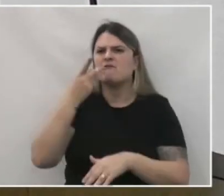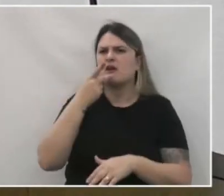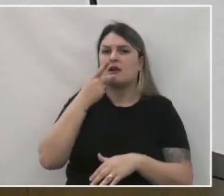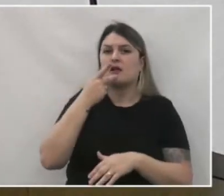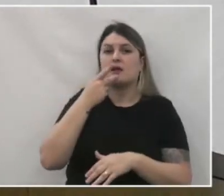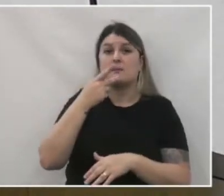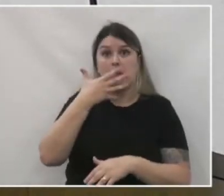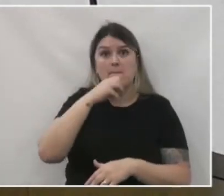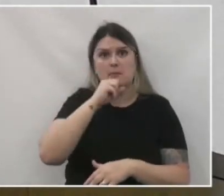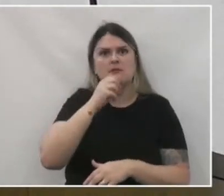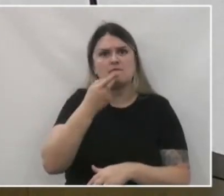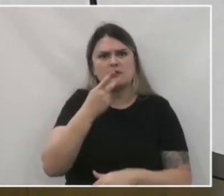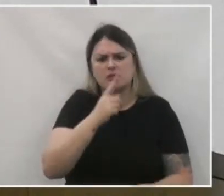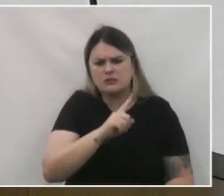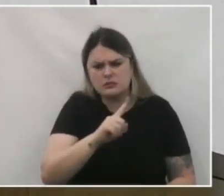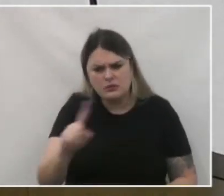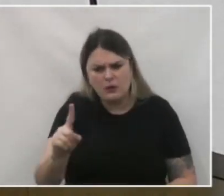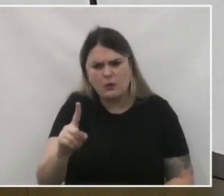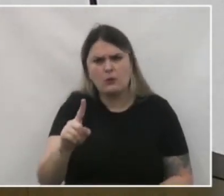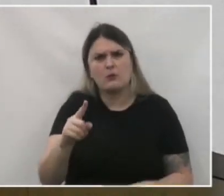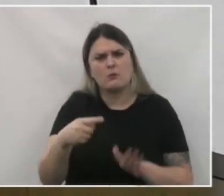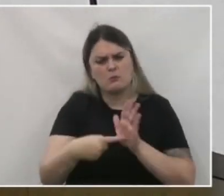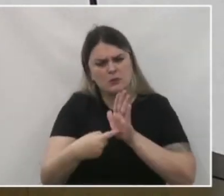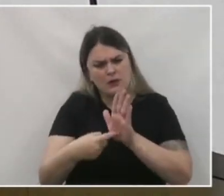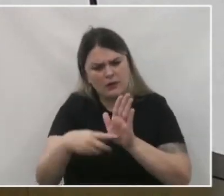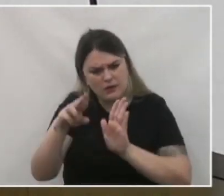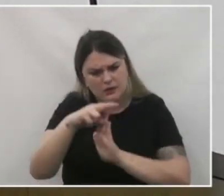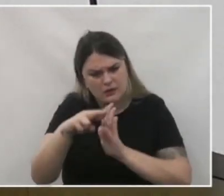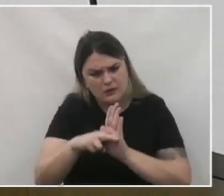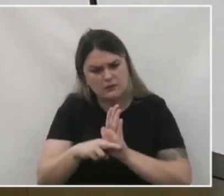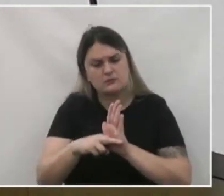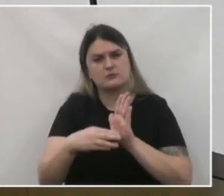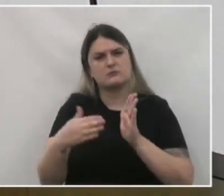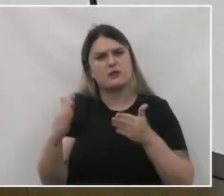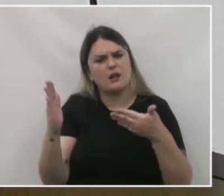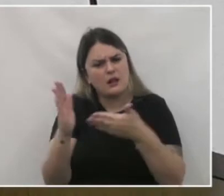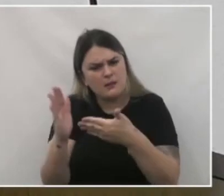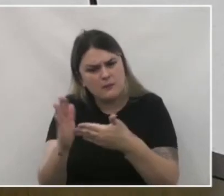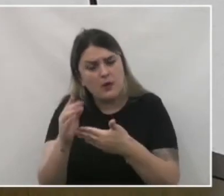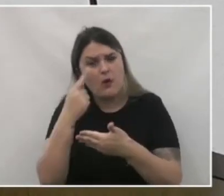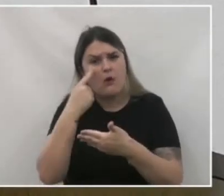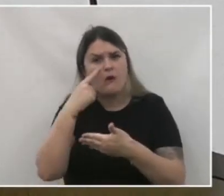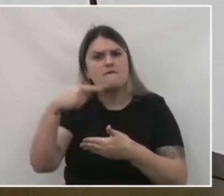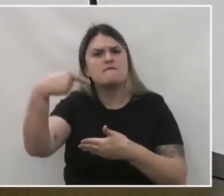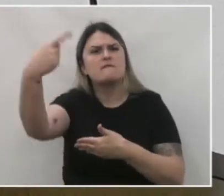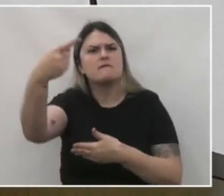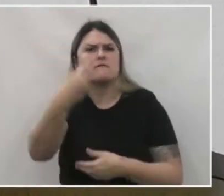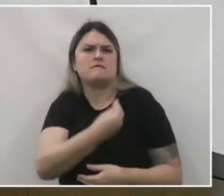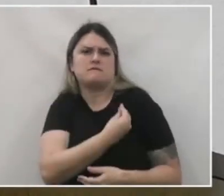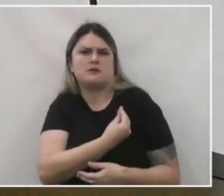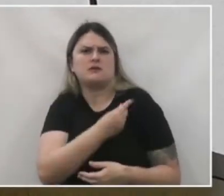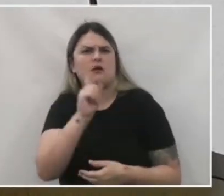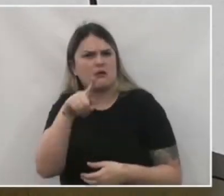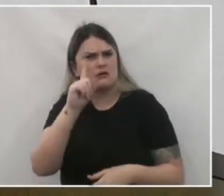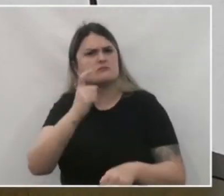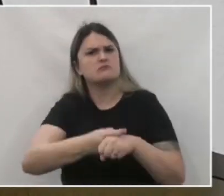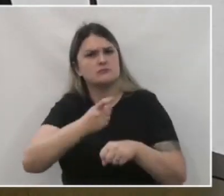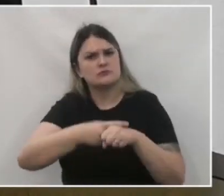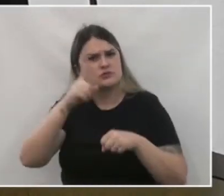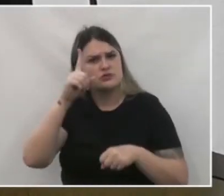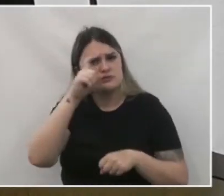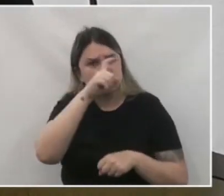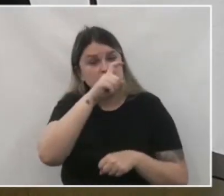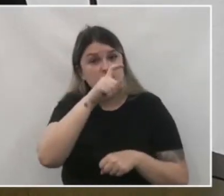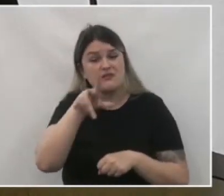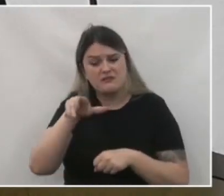um não. Aplicando-se limites. Demonstrando que a vida lá fora é muito mais dura. Enfim, é preparar a